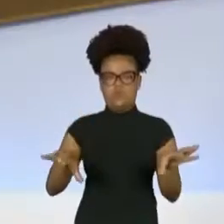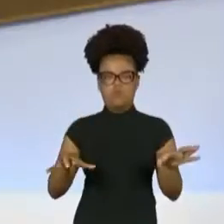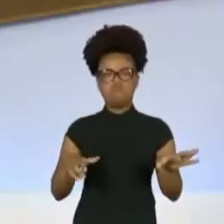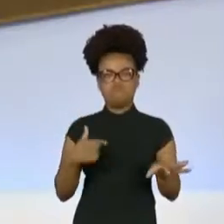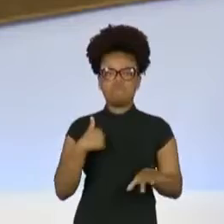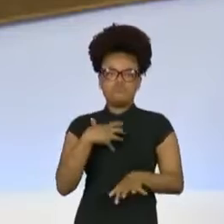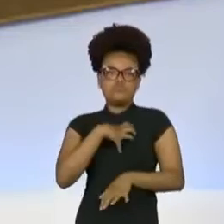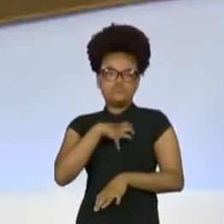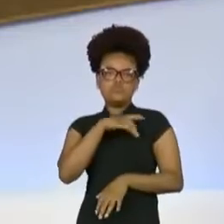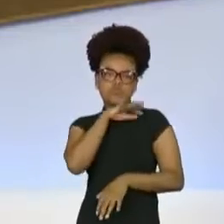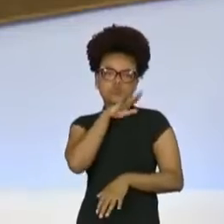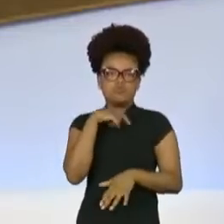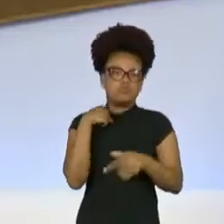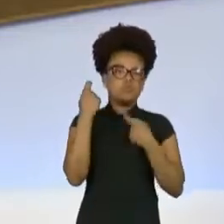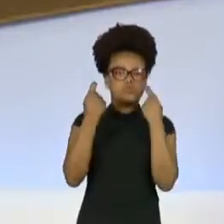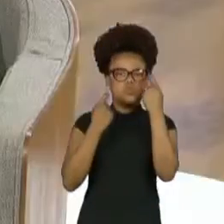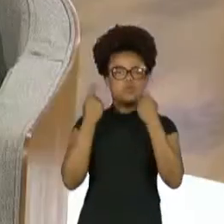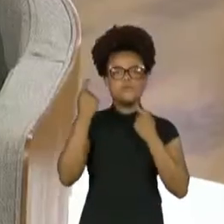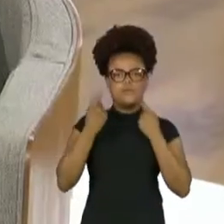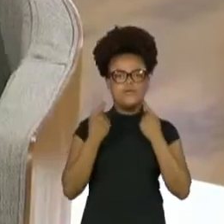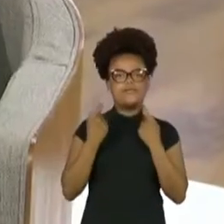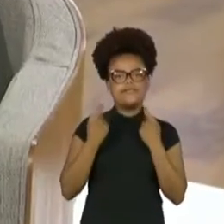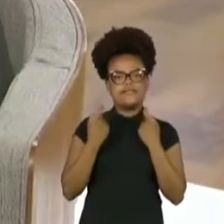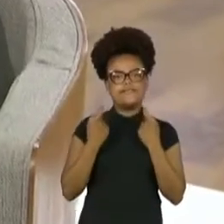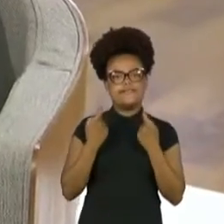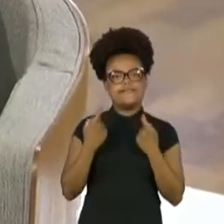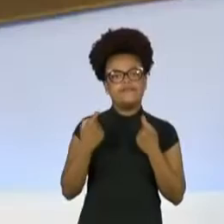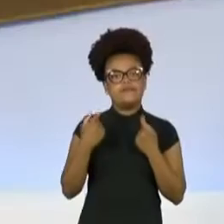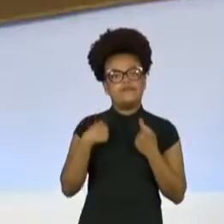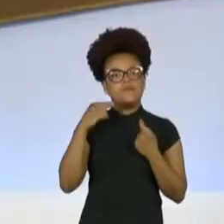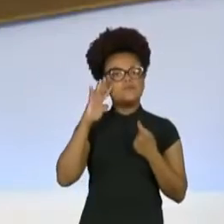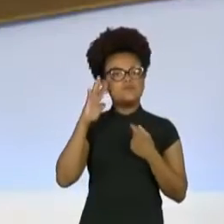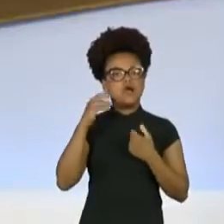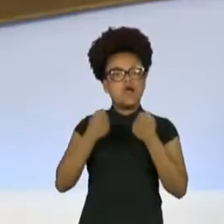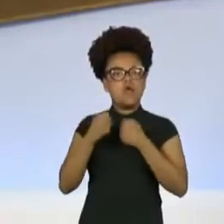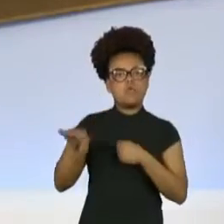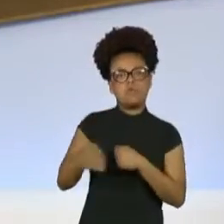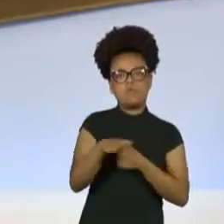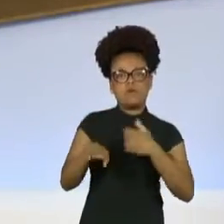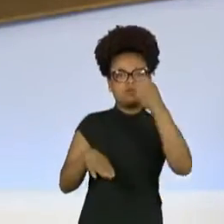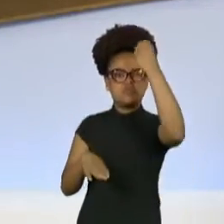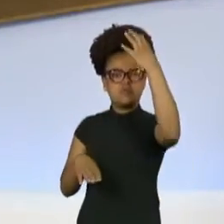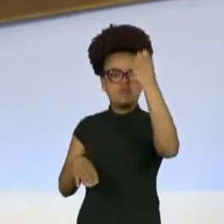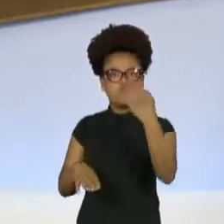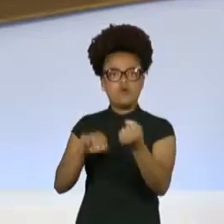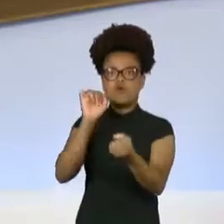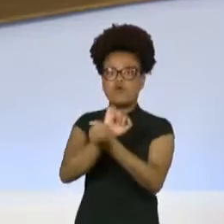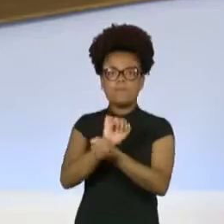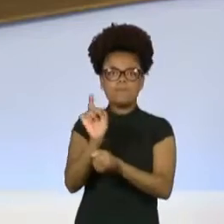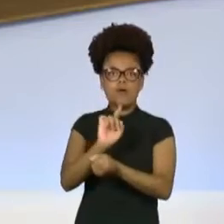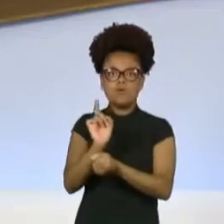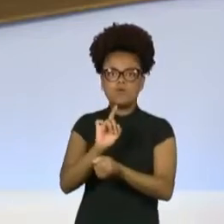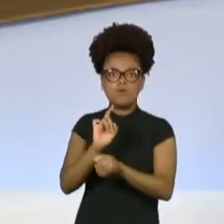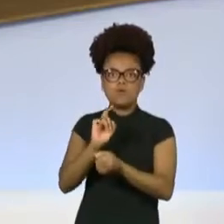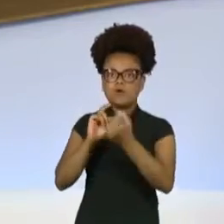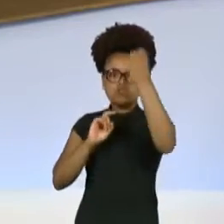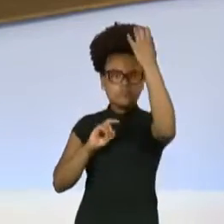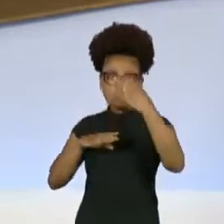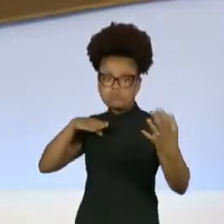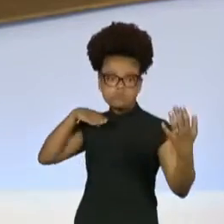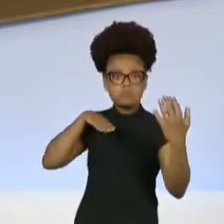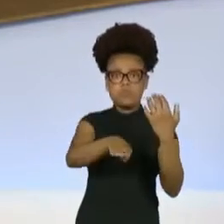a partir de então, você coloca... Eu acarava nos sinais. Essa pontuação da roupa que você estava vestindo. É.